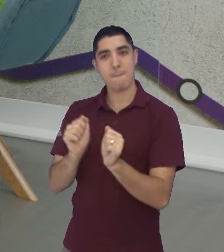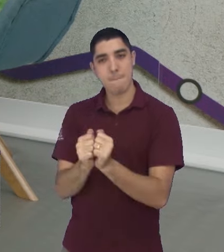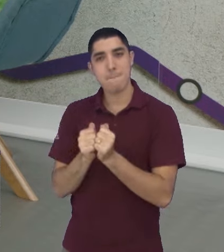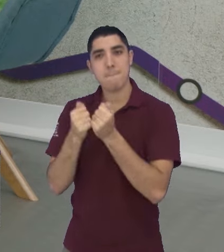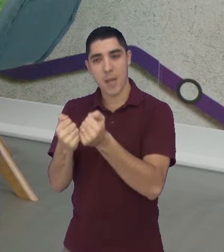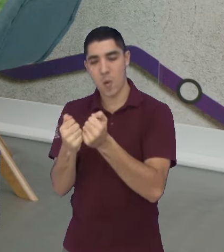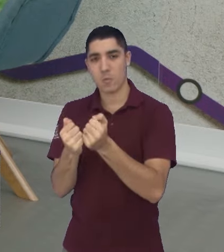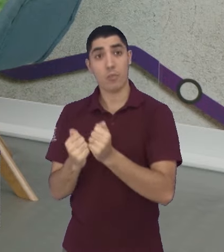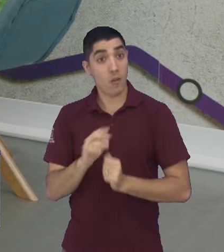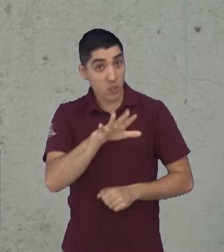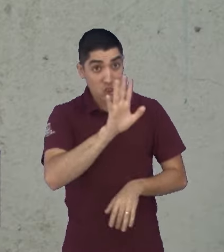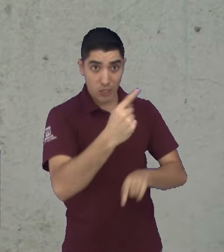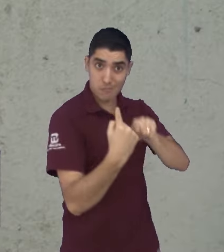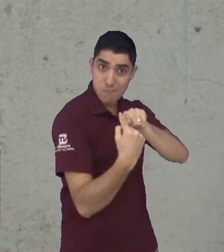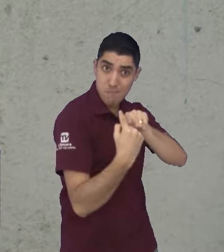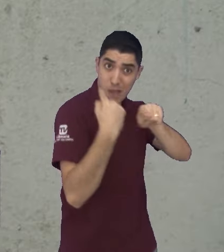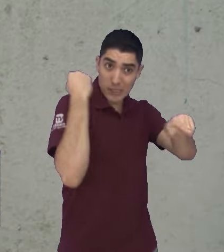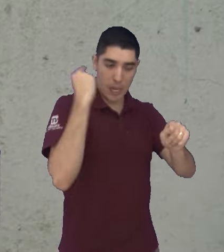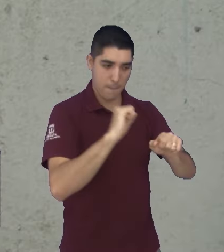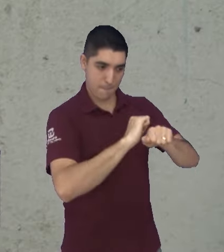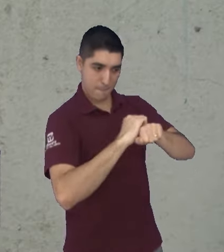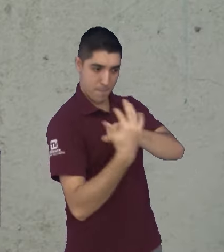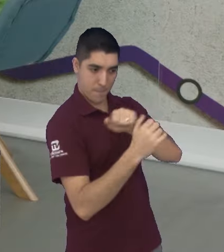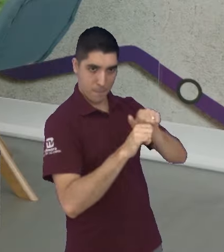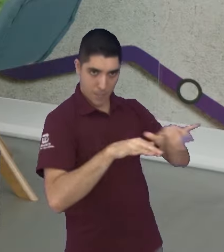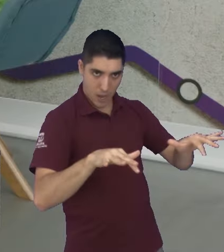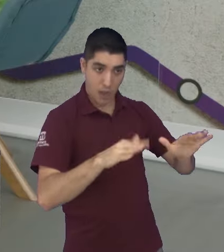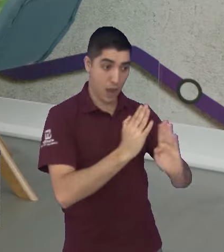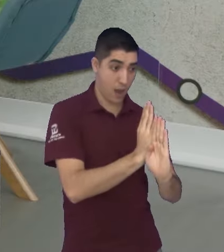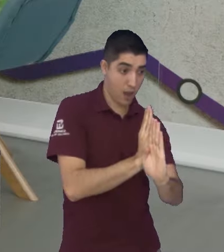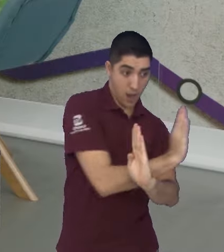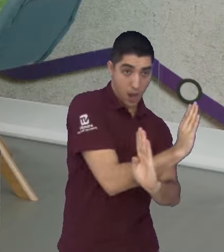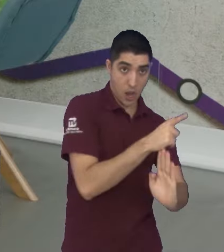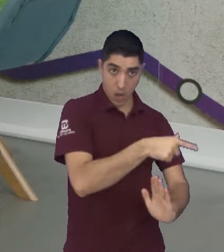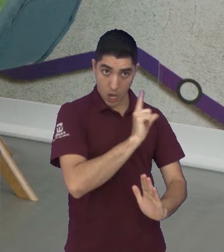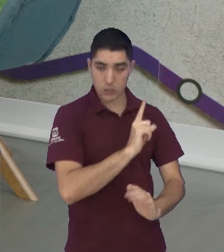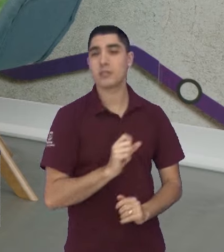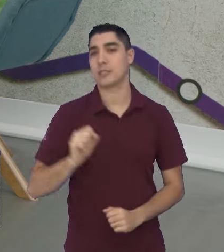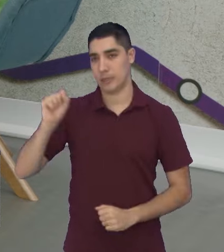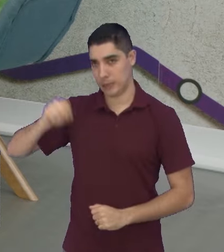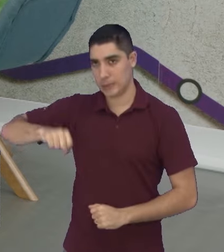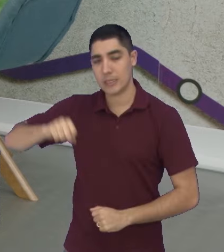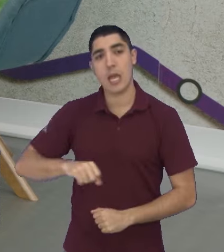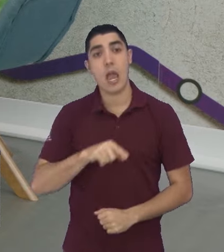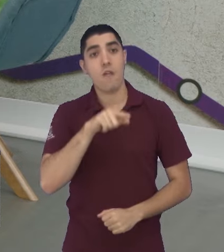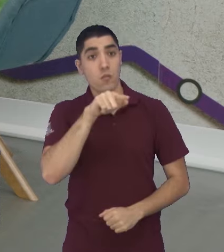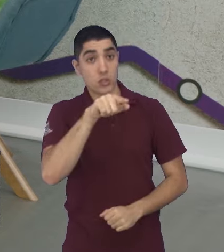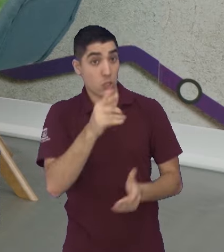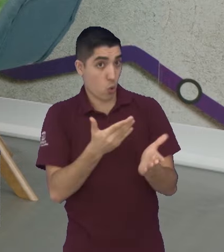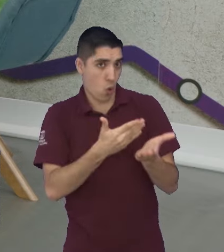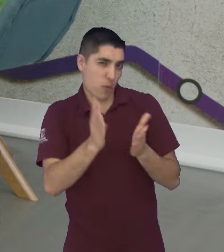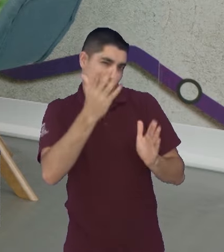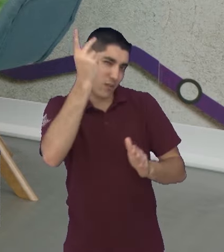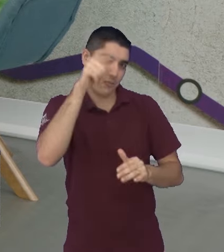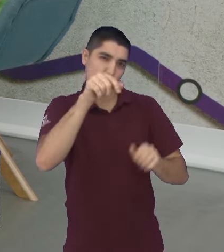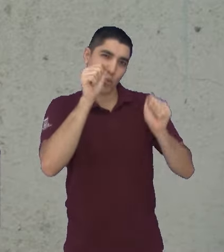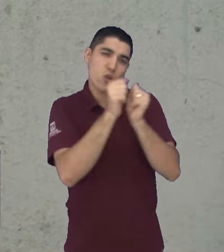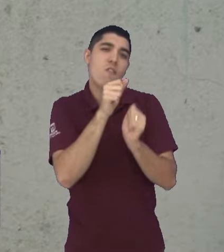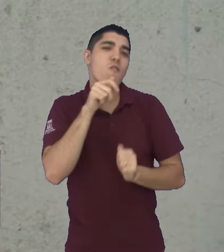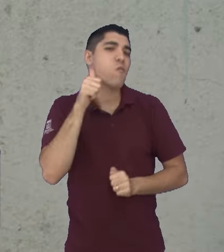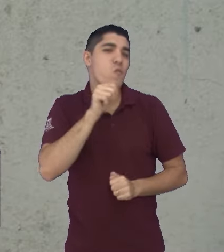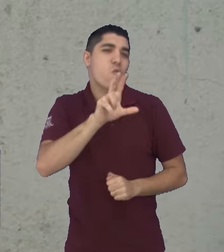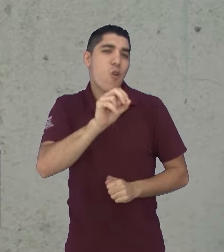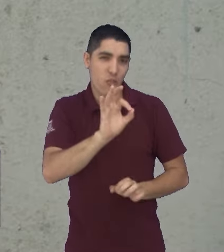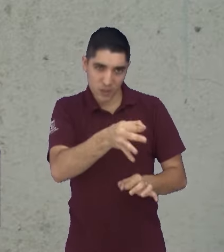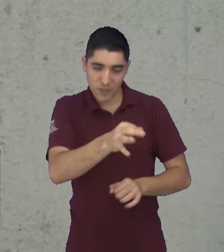Você já fazia bem antes da pandemia, né? Sim. Muita gente começou durante a pandemia, mas você já começava bem antes com a sua avó, né? E aí eu queria